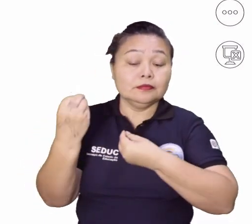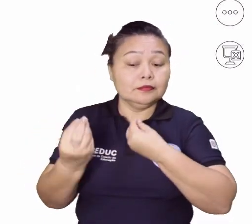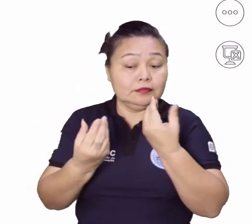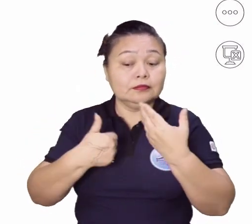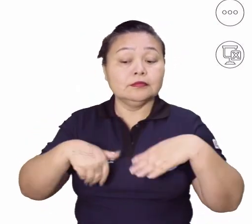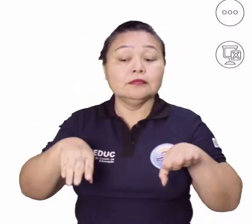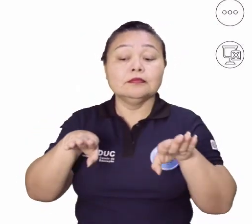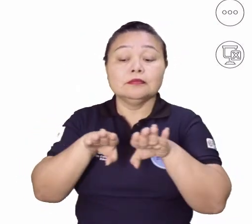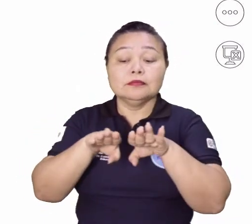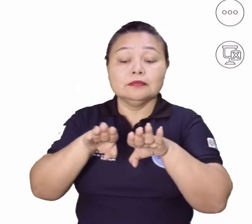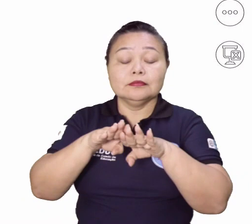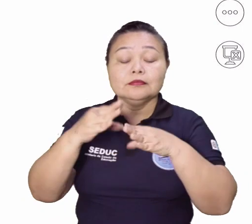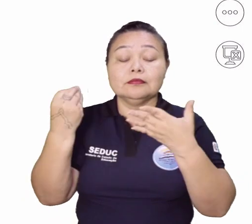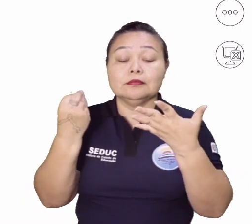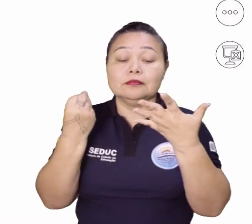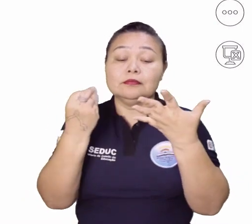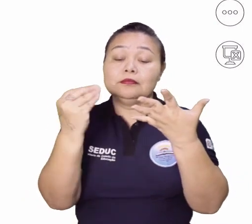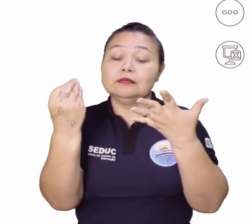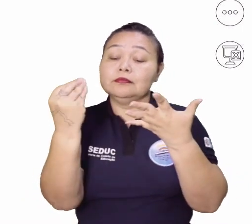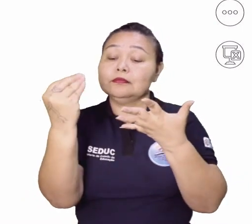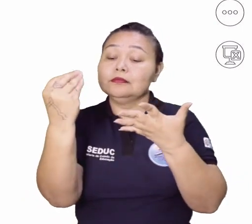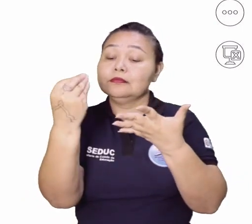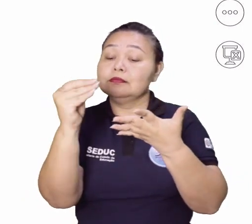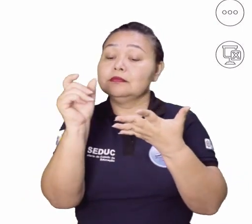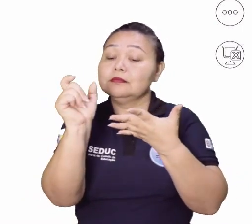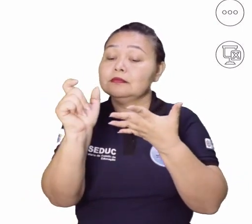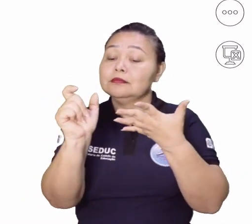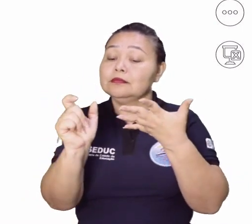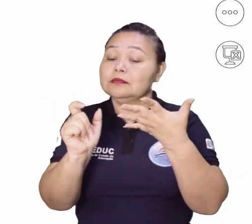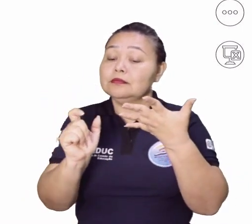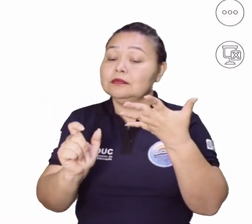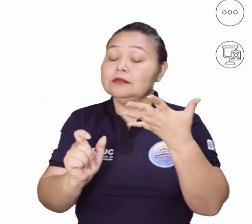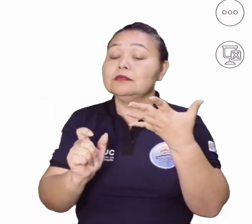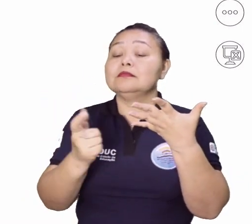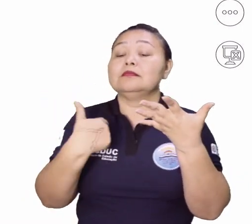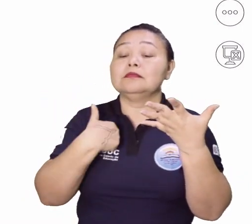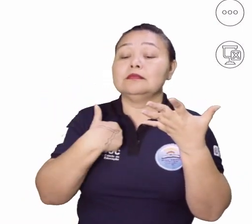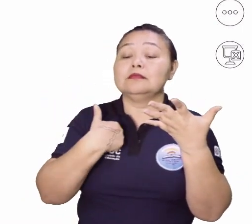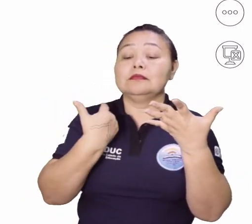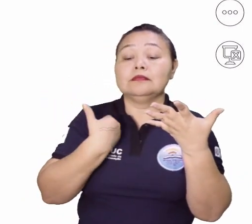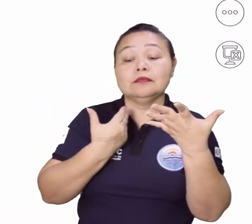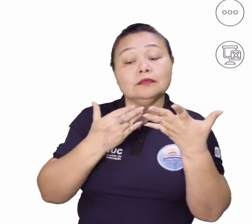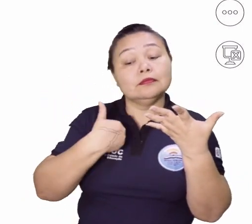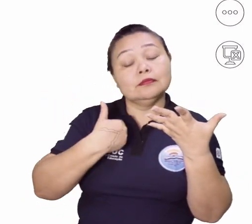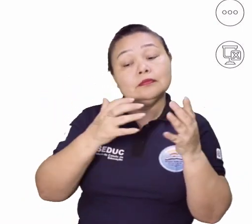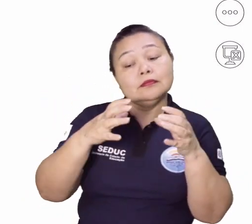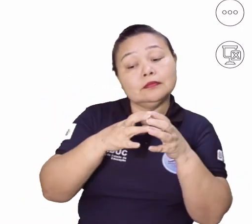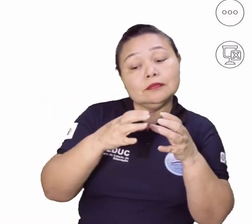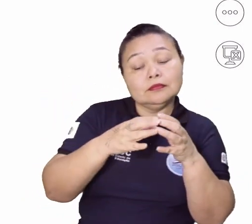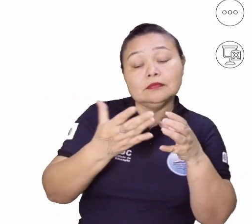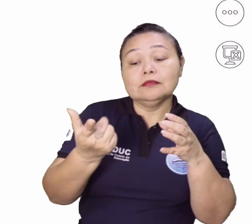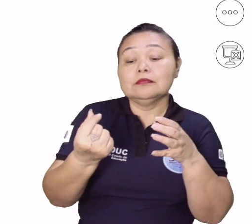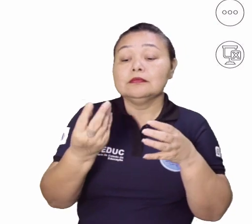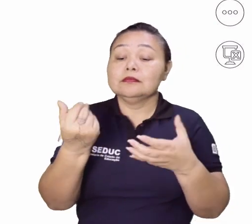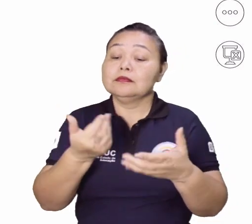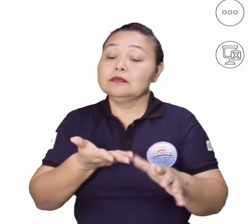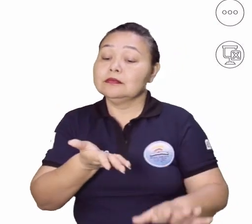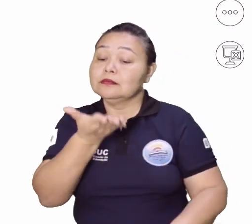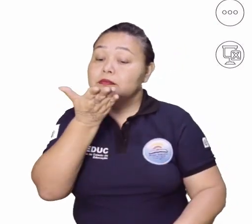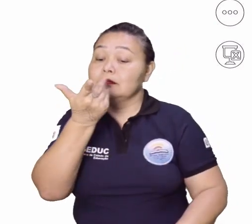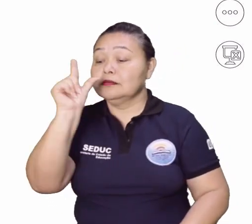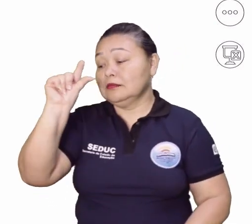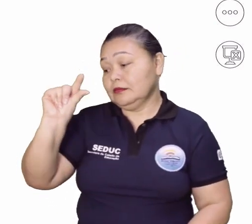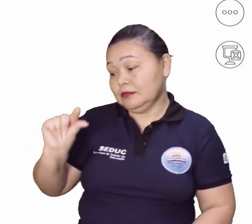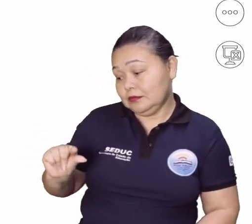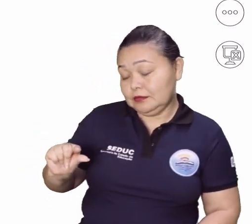também de classificar, de valorizar determinados grupos que vão ganhar mais, ganhar menos. Isso vai ser tudo